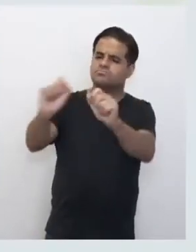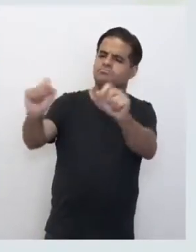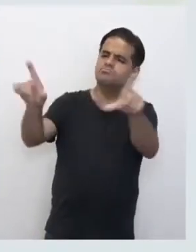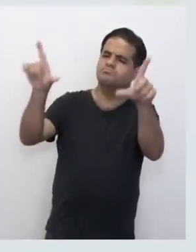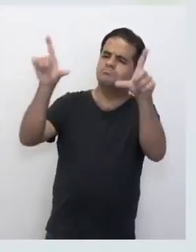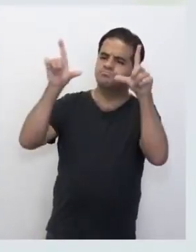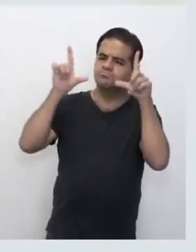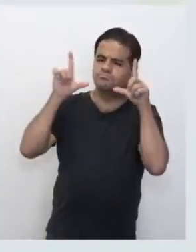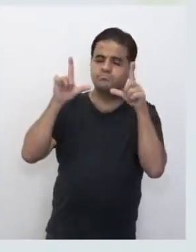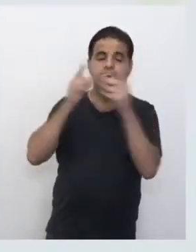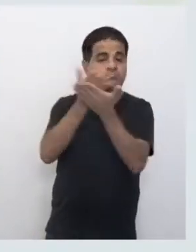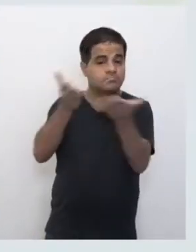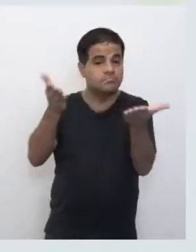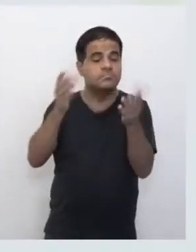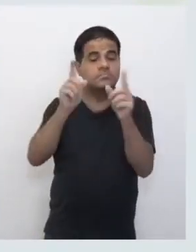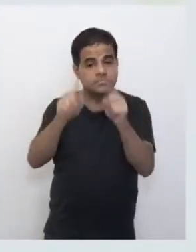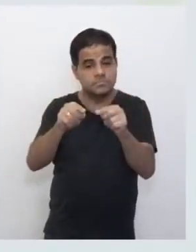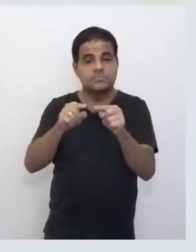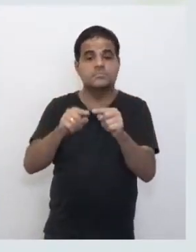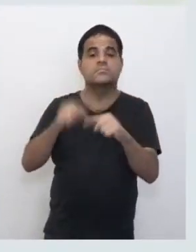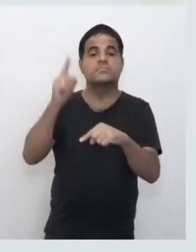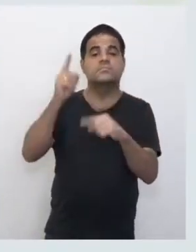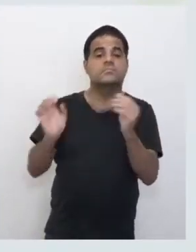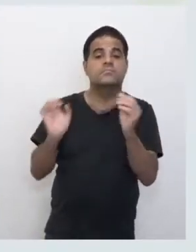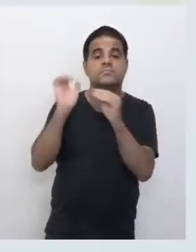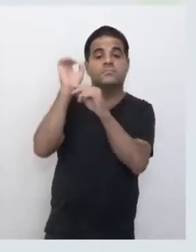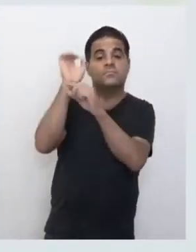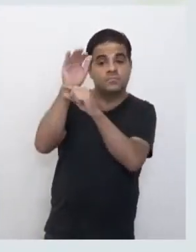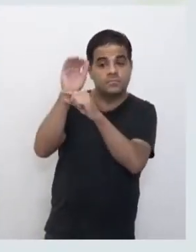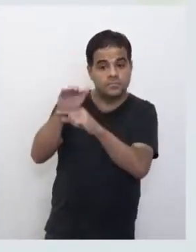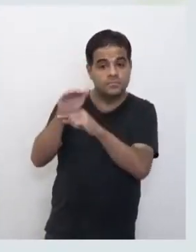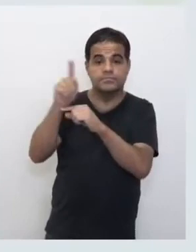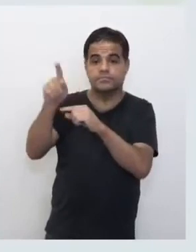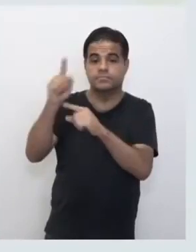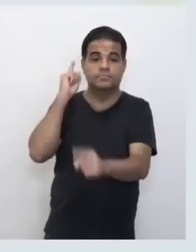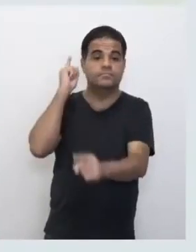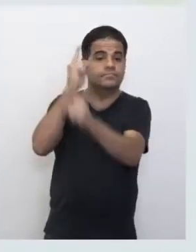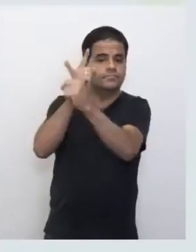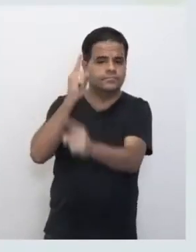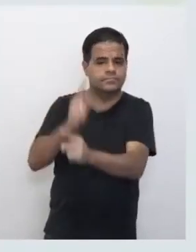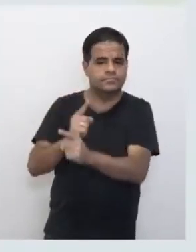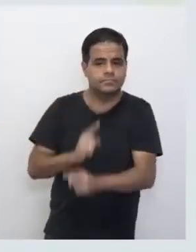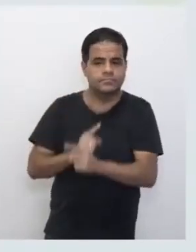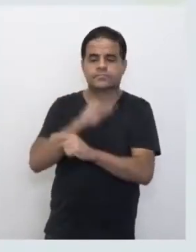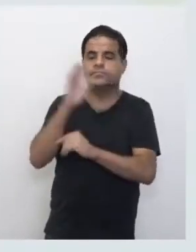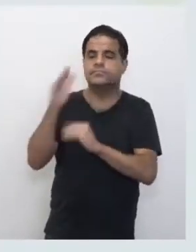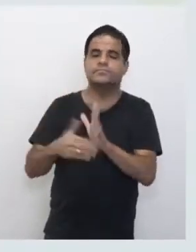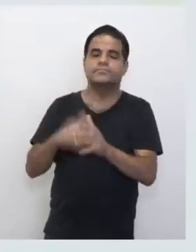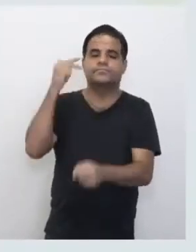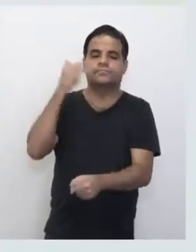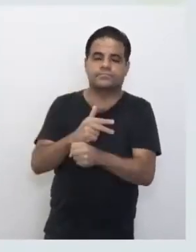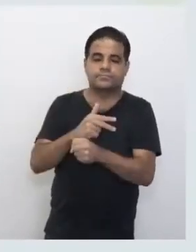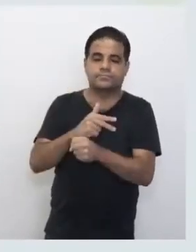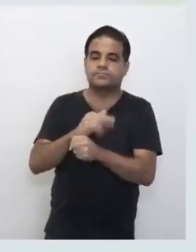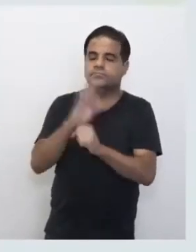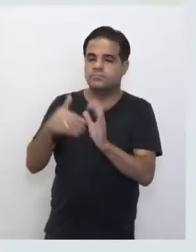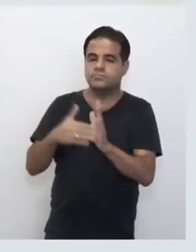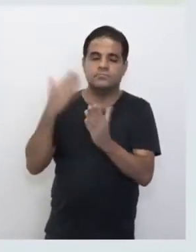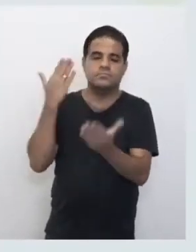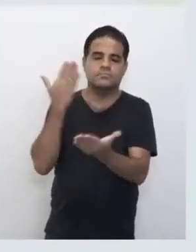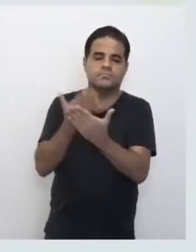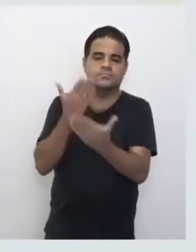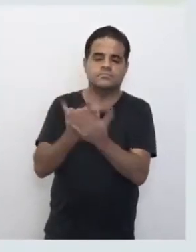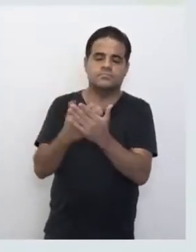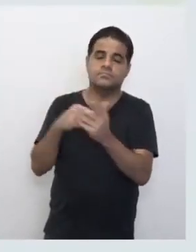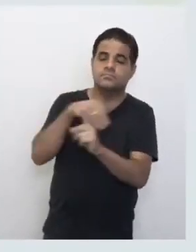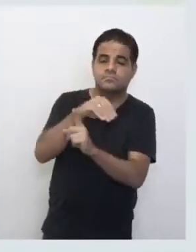para vocês, que é o repositório. E aqui você vai encontrar todos os vídeos do centro de mídia, todas as aulas que já foram